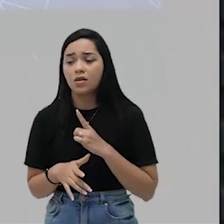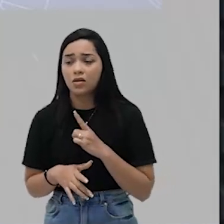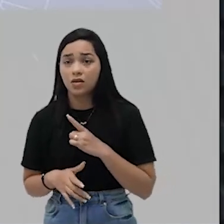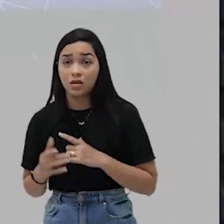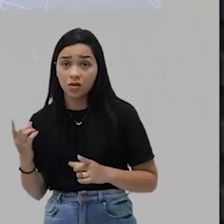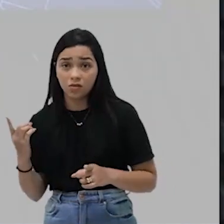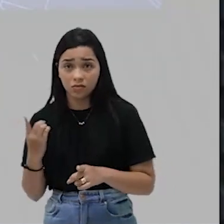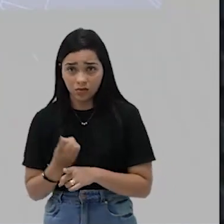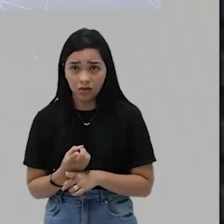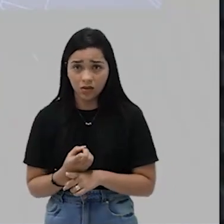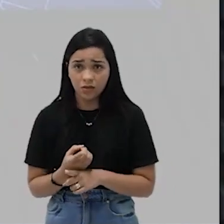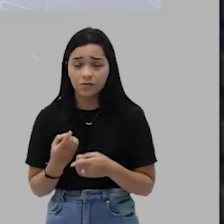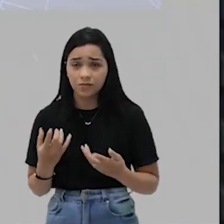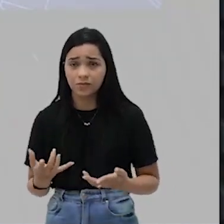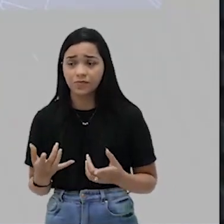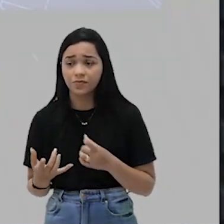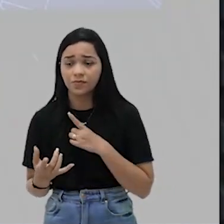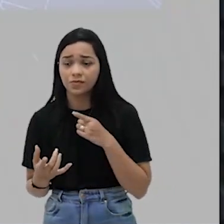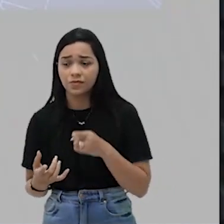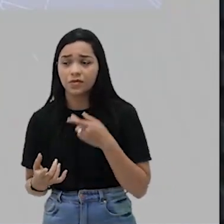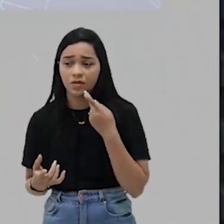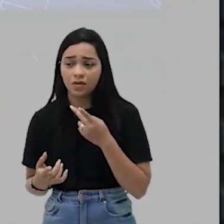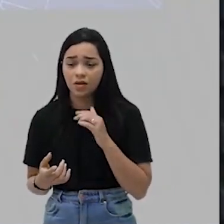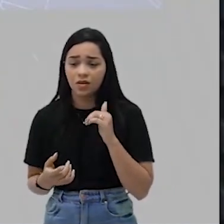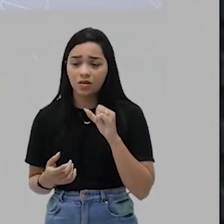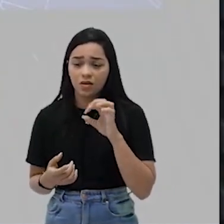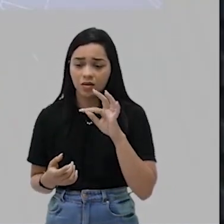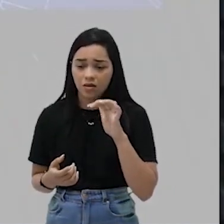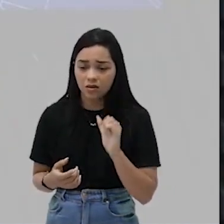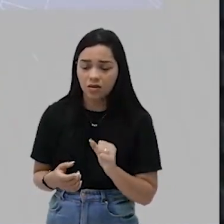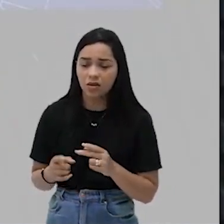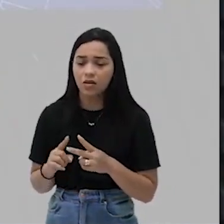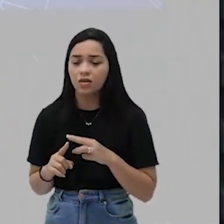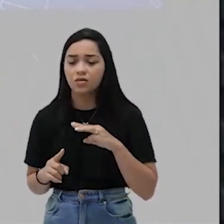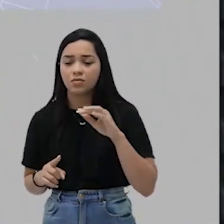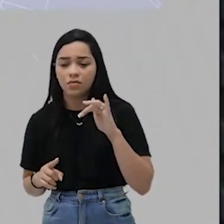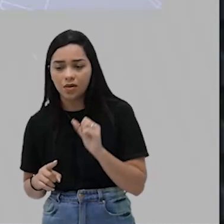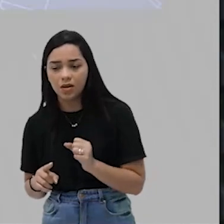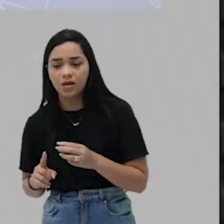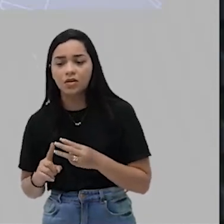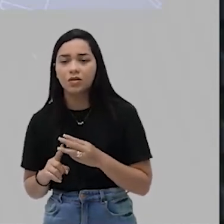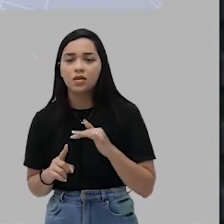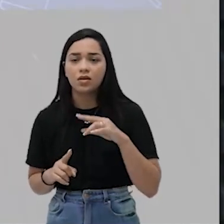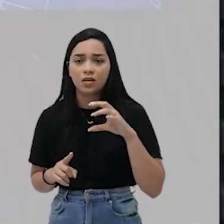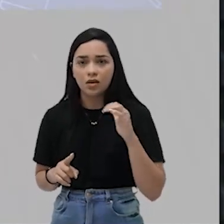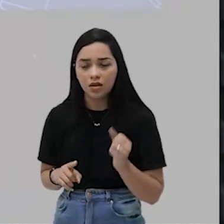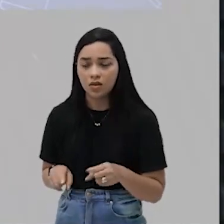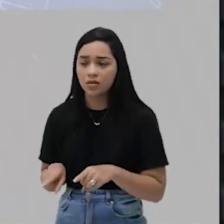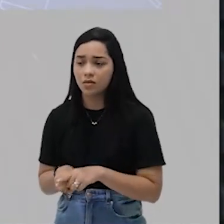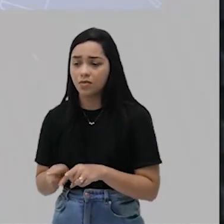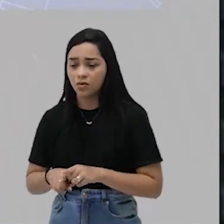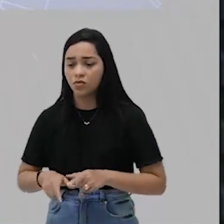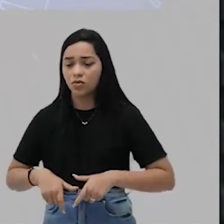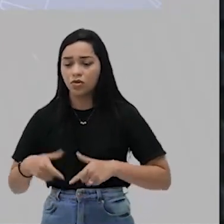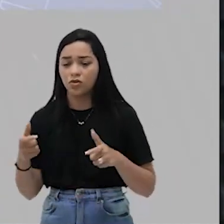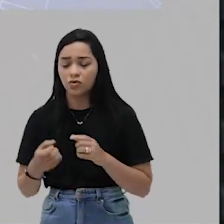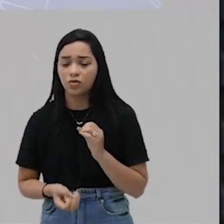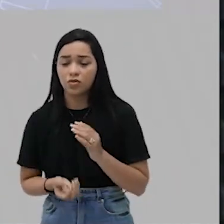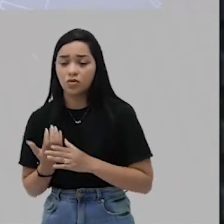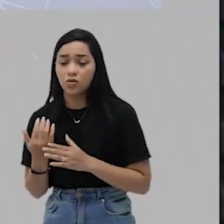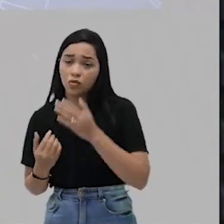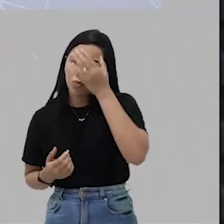encontraram, quando você fala dos aztecas, dos maias e dos incas, o nível de produção